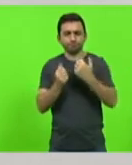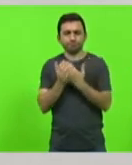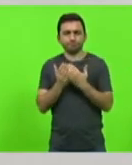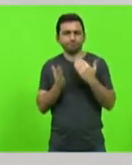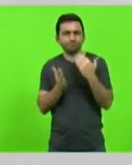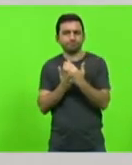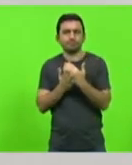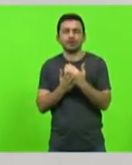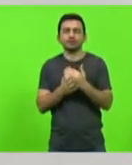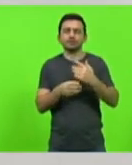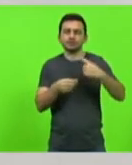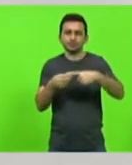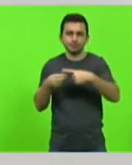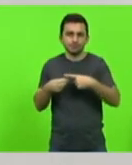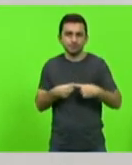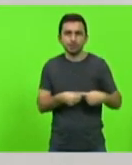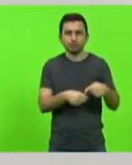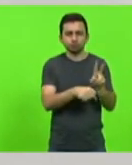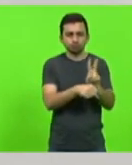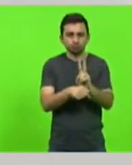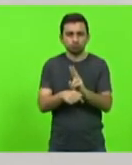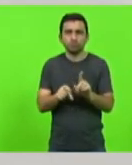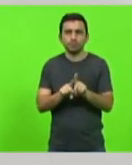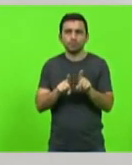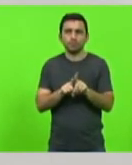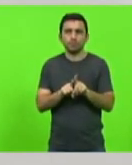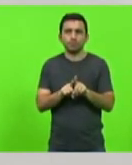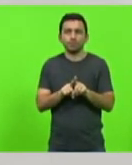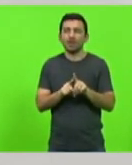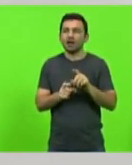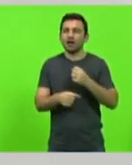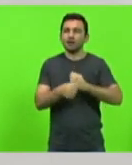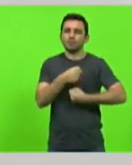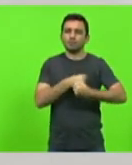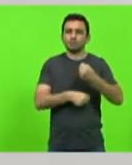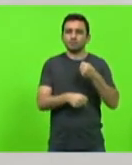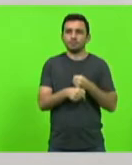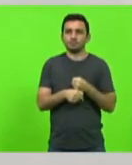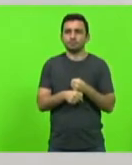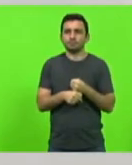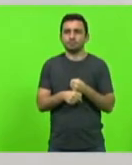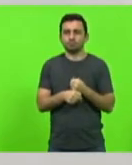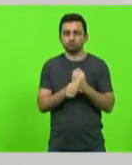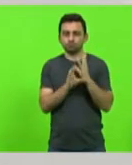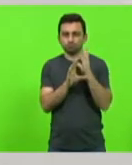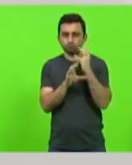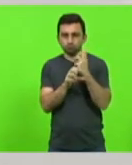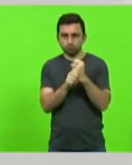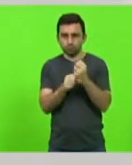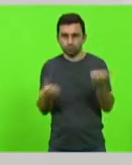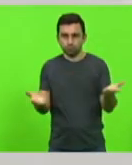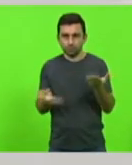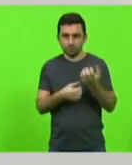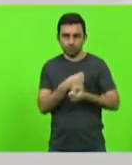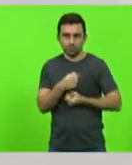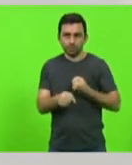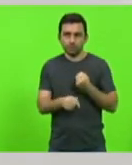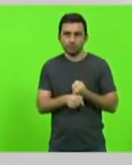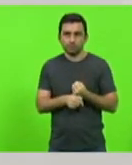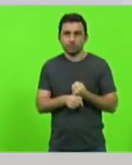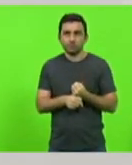cidades no trânsito urbano. No ano passado, somado com esse ano, nós tivemos